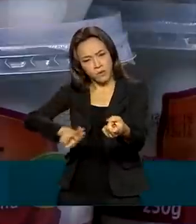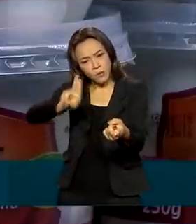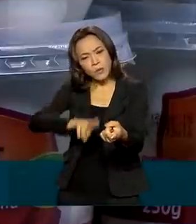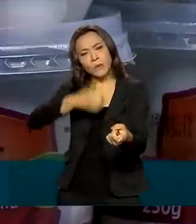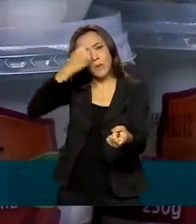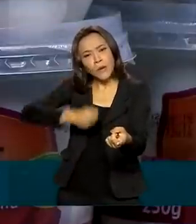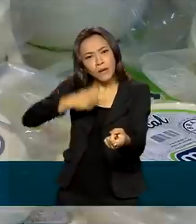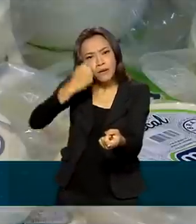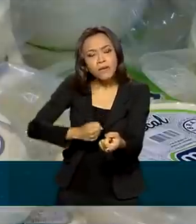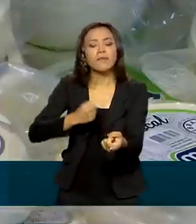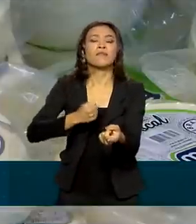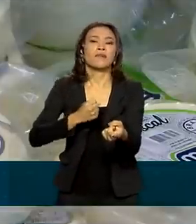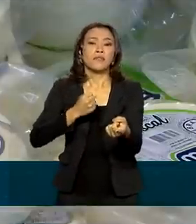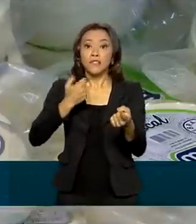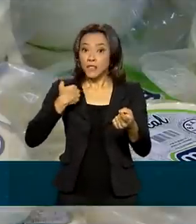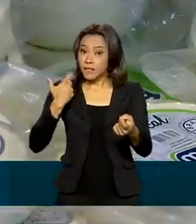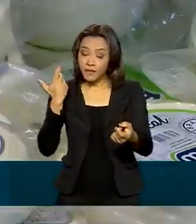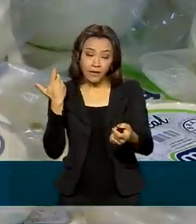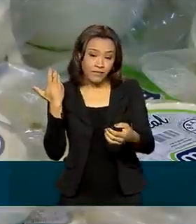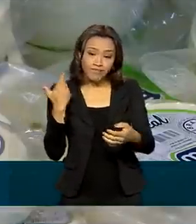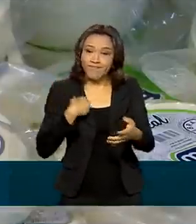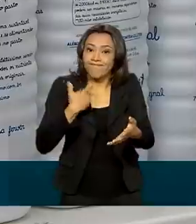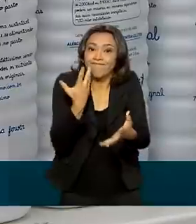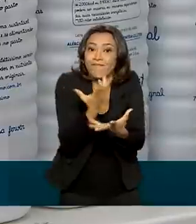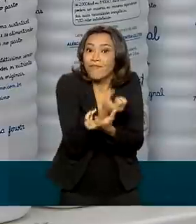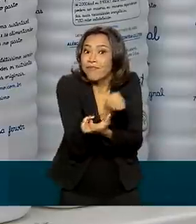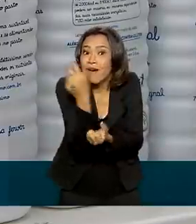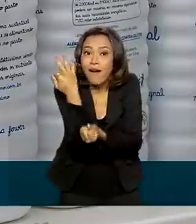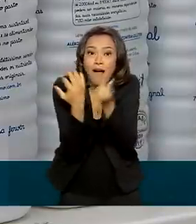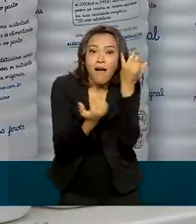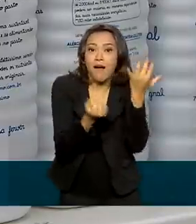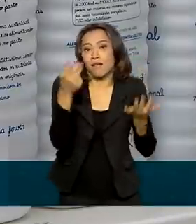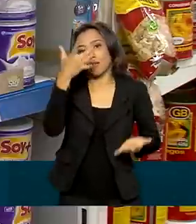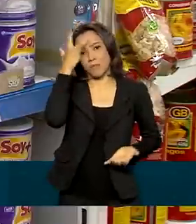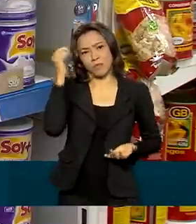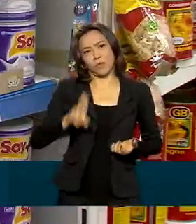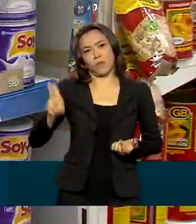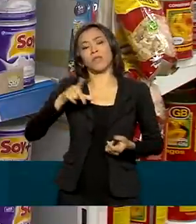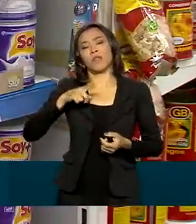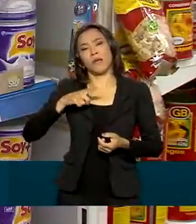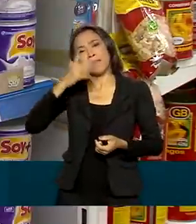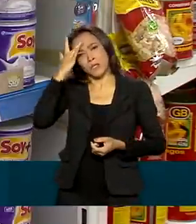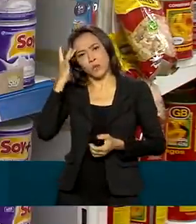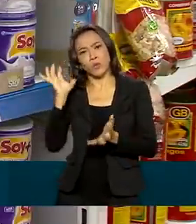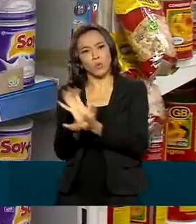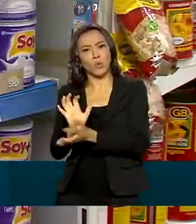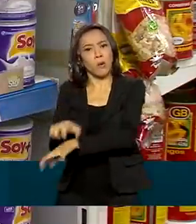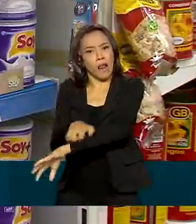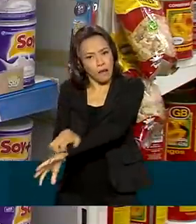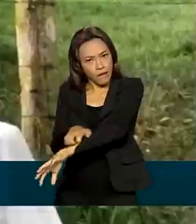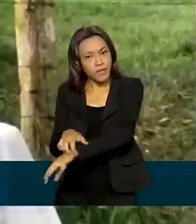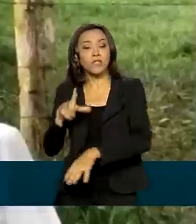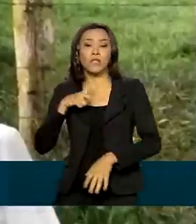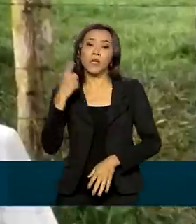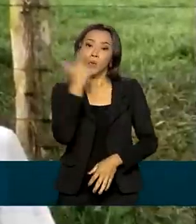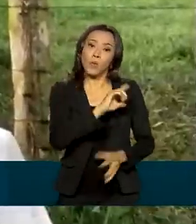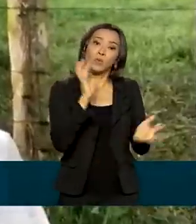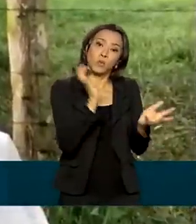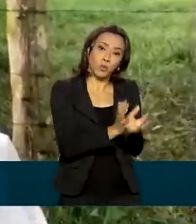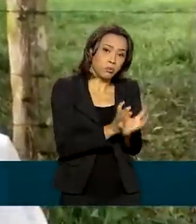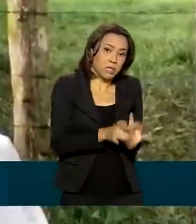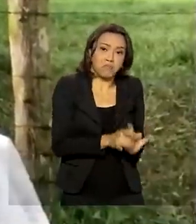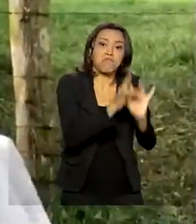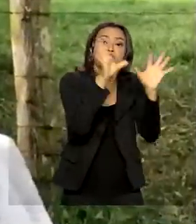que atendem a toda a gama de consumidores, como os alérgicos e com intolerância à lactose. Além da